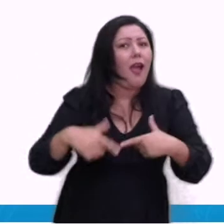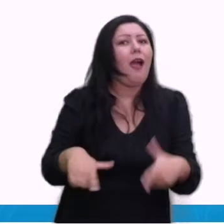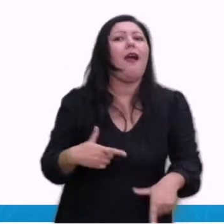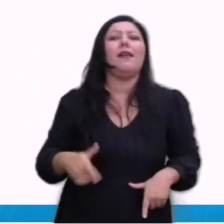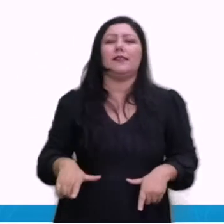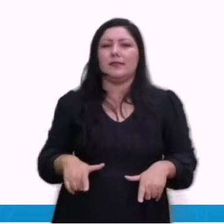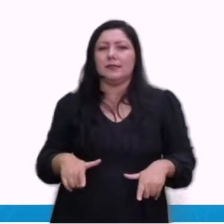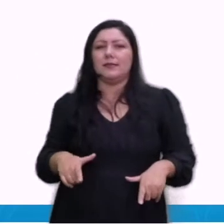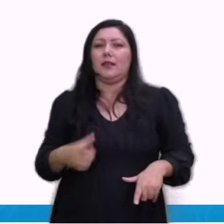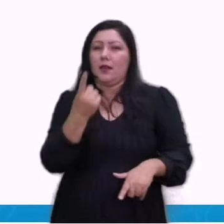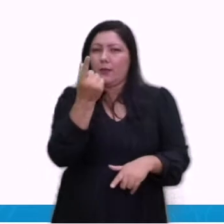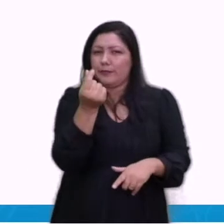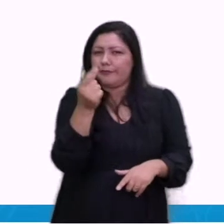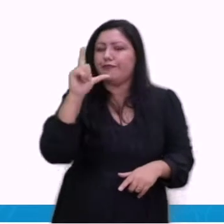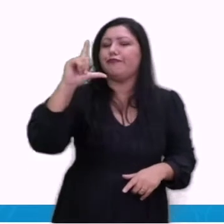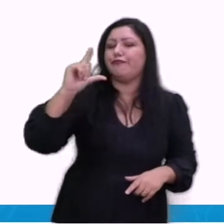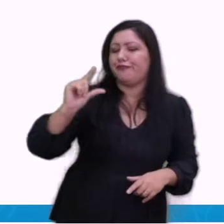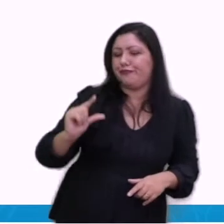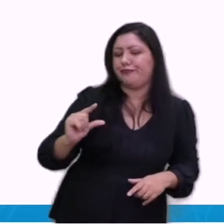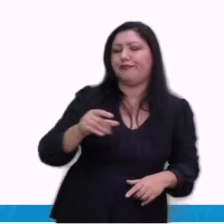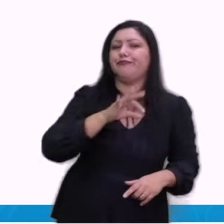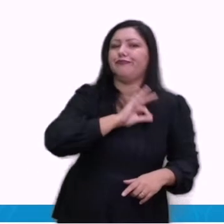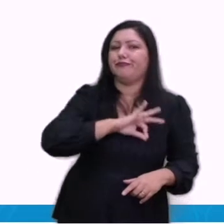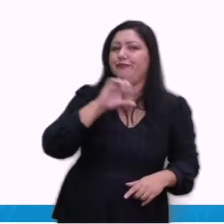que é uma mão de obra barata.